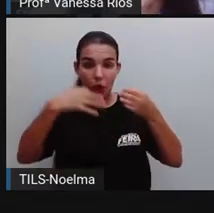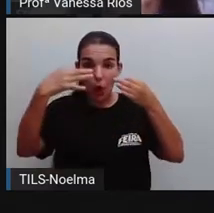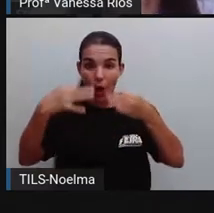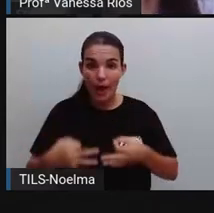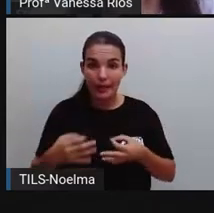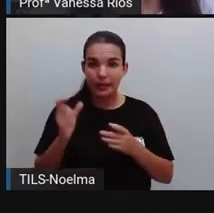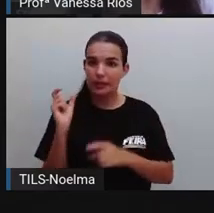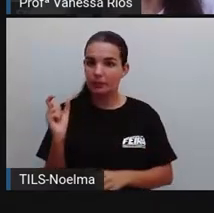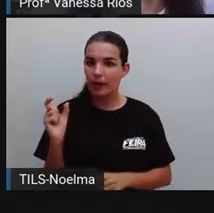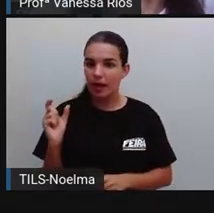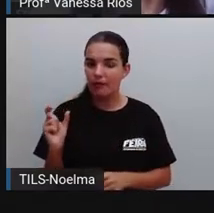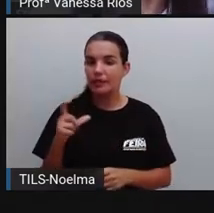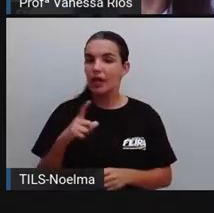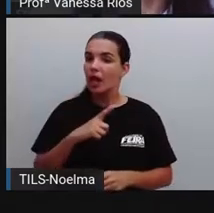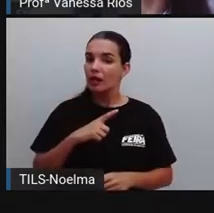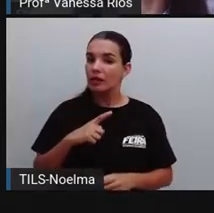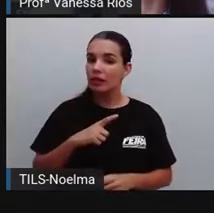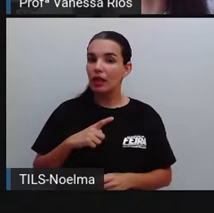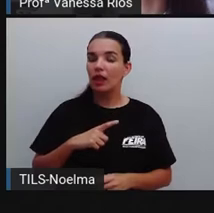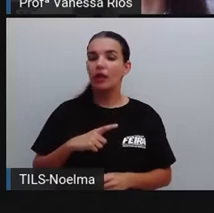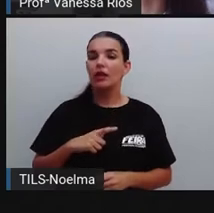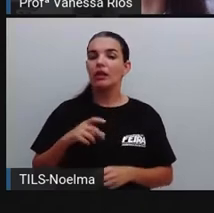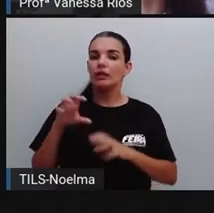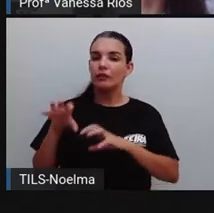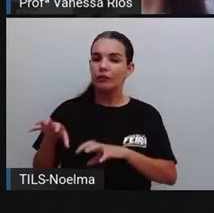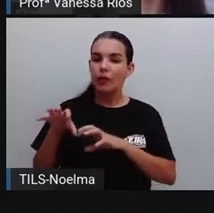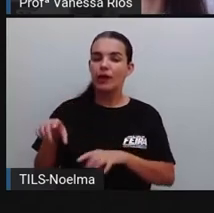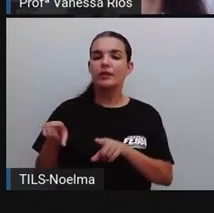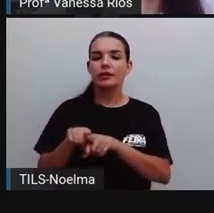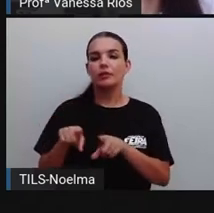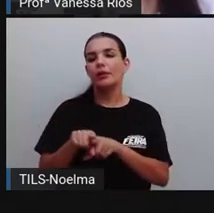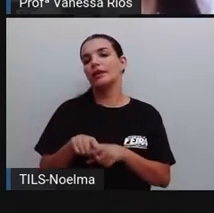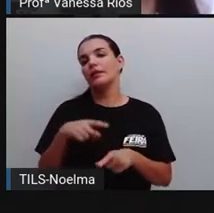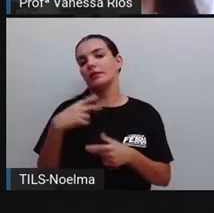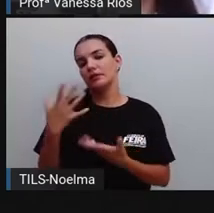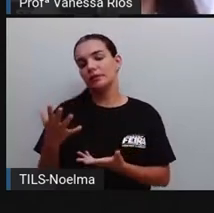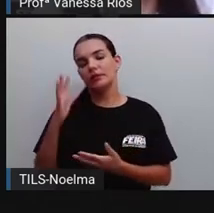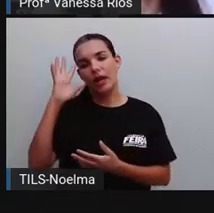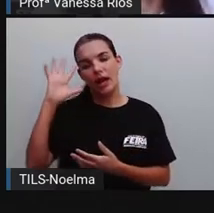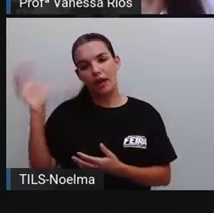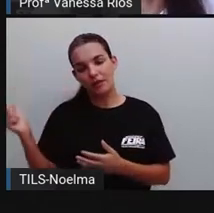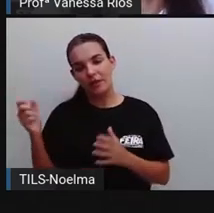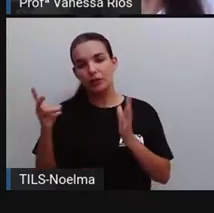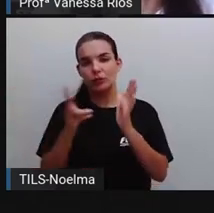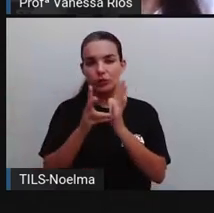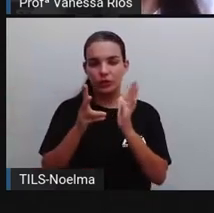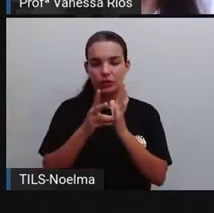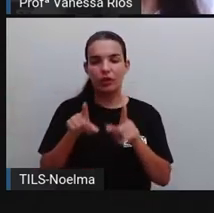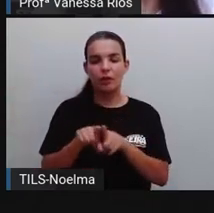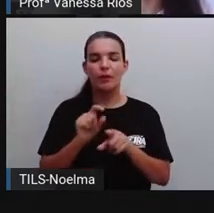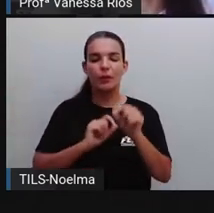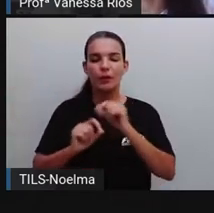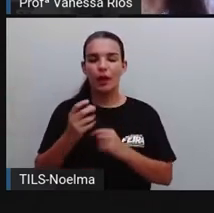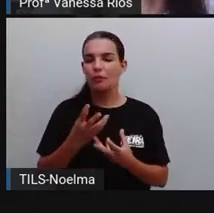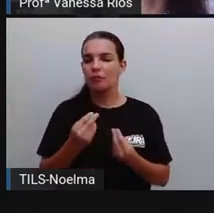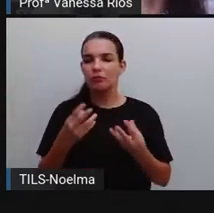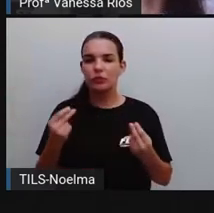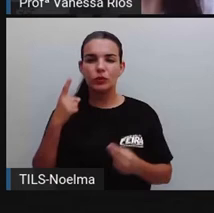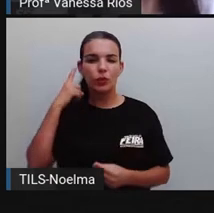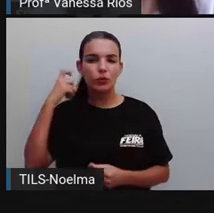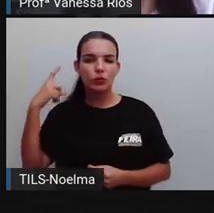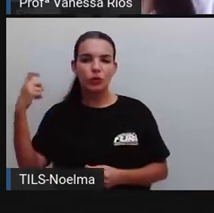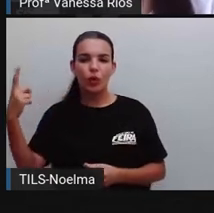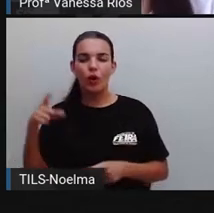das palavras recebam também essas influências e a gente possa aí ter várias formas, vários sons,